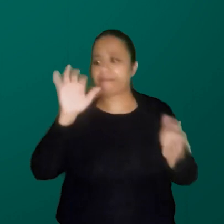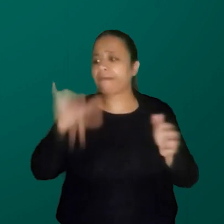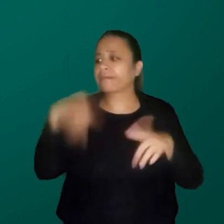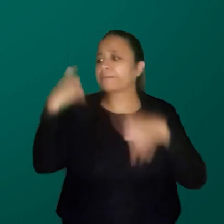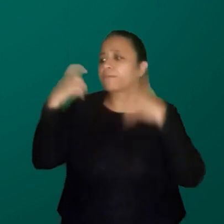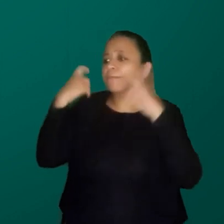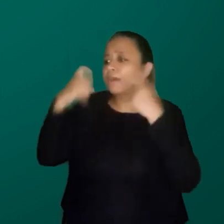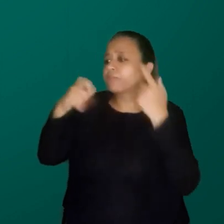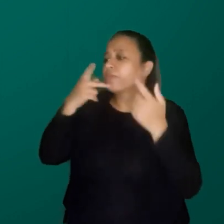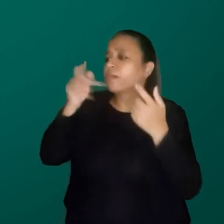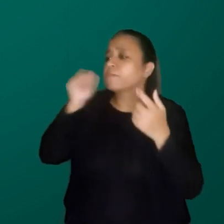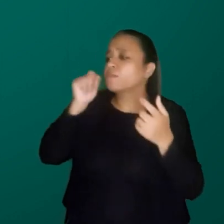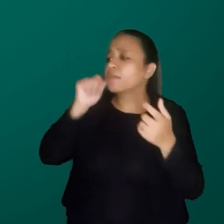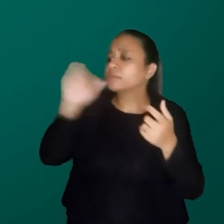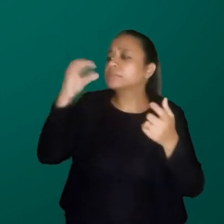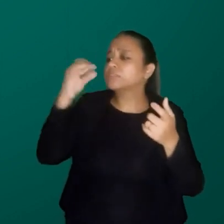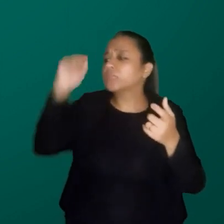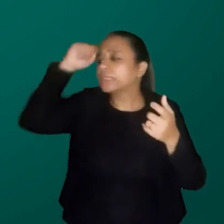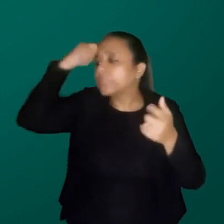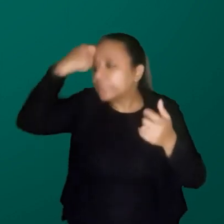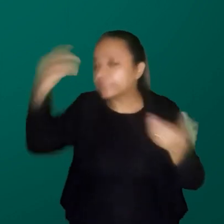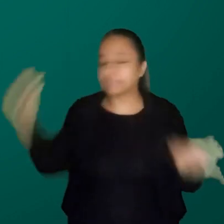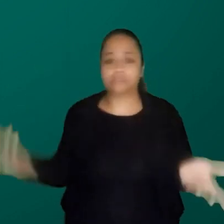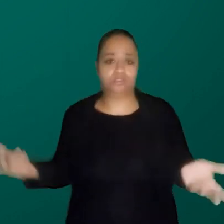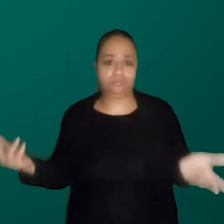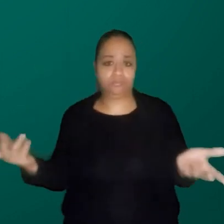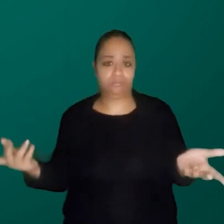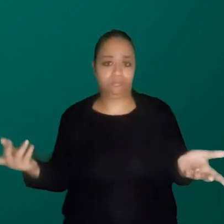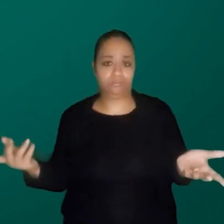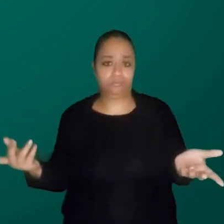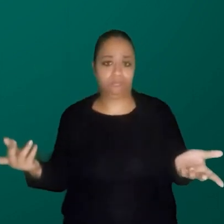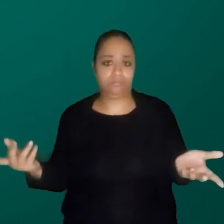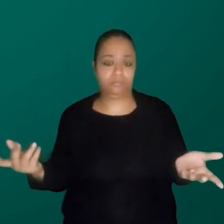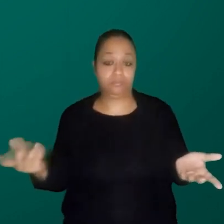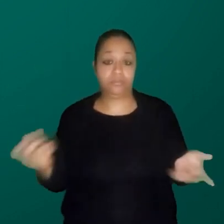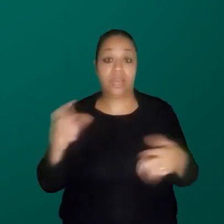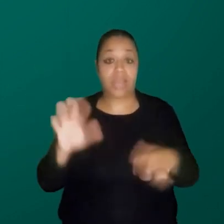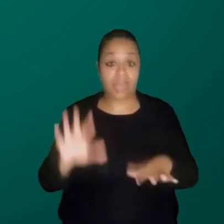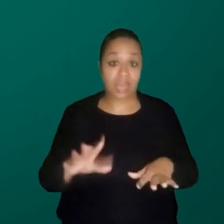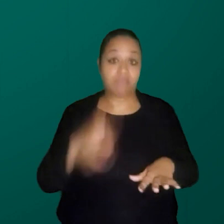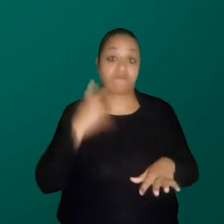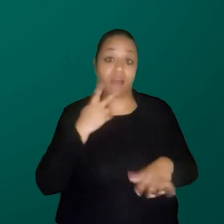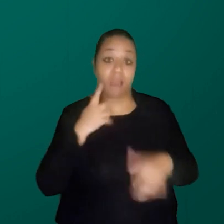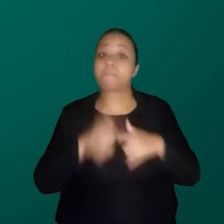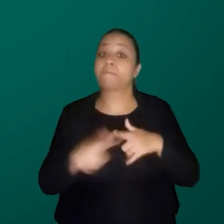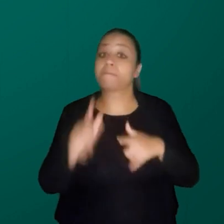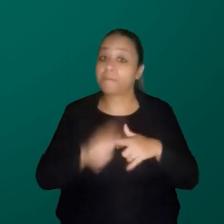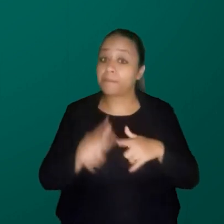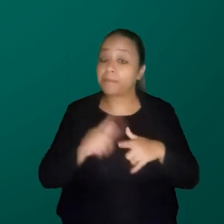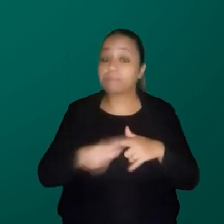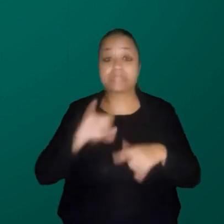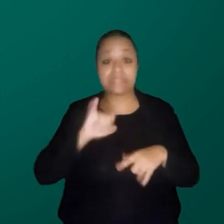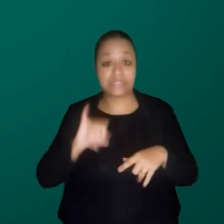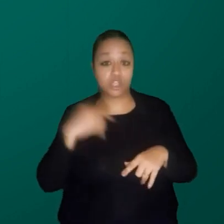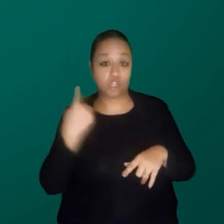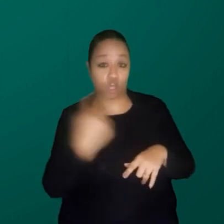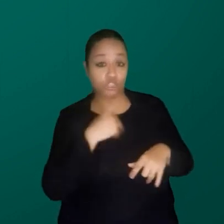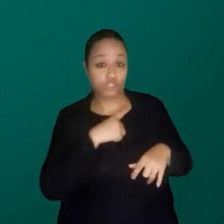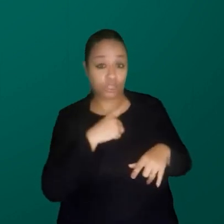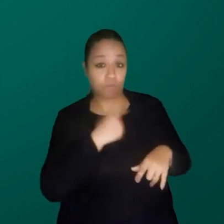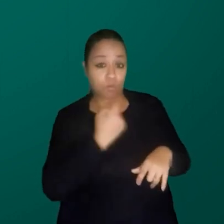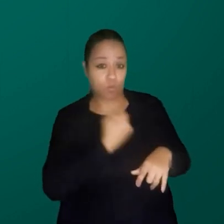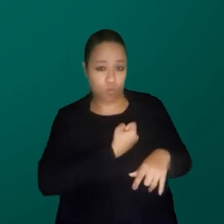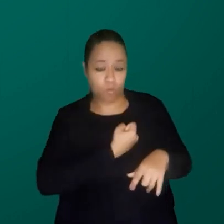em falar de mulheres cientistas negras? Mulheres cientistas negras. Então, a gente... Aí é onde está o problema. Se a gente tem aquele número lá,